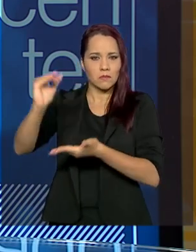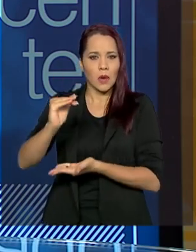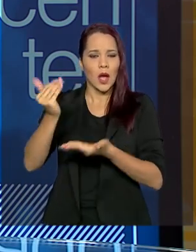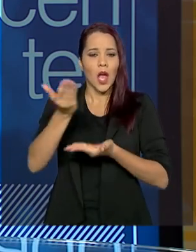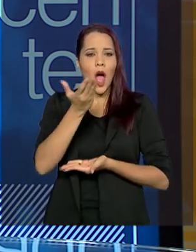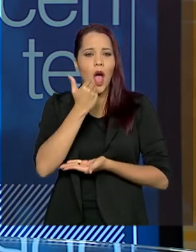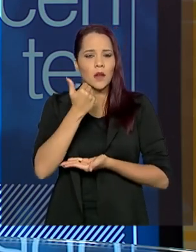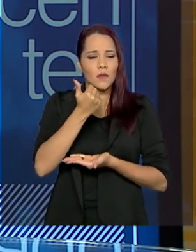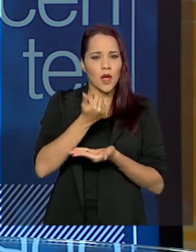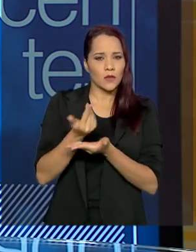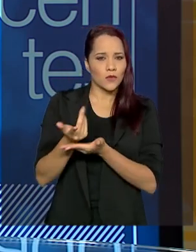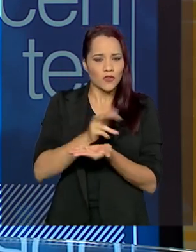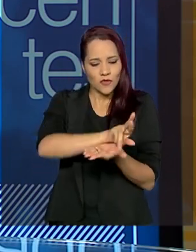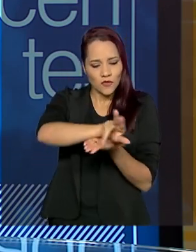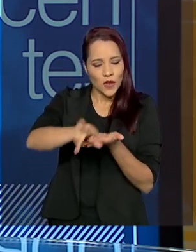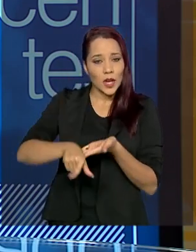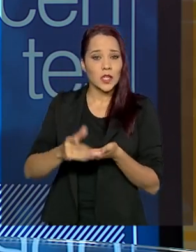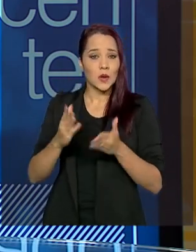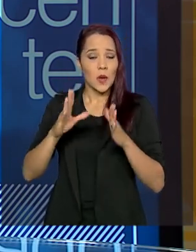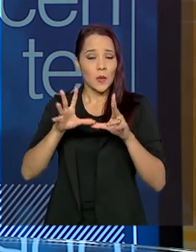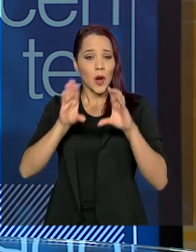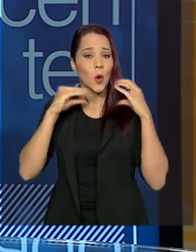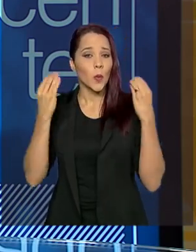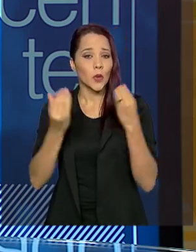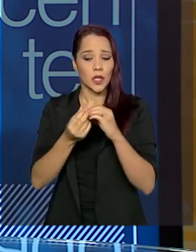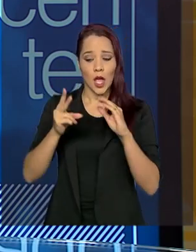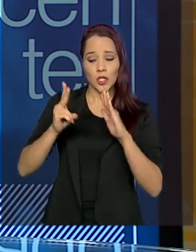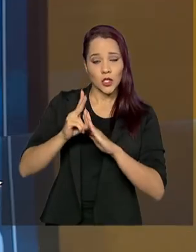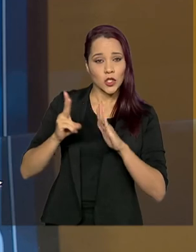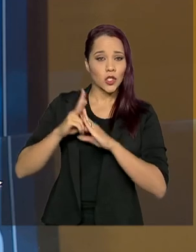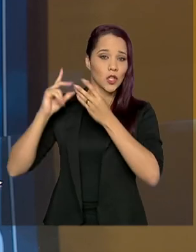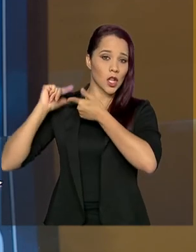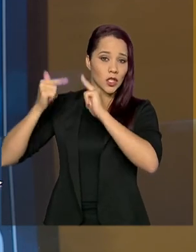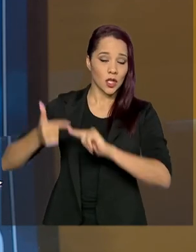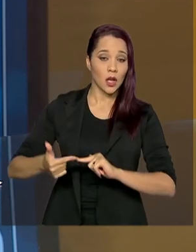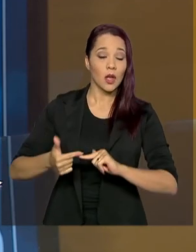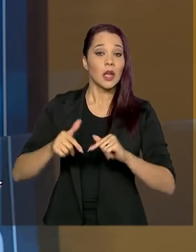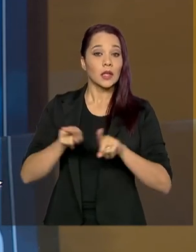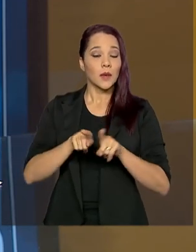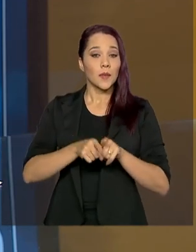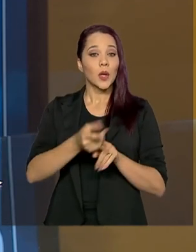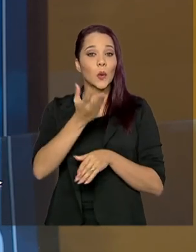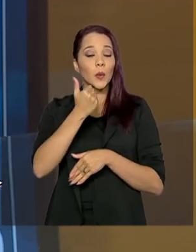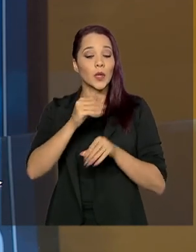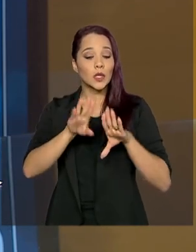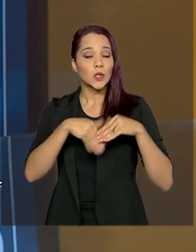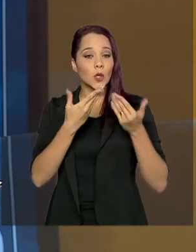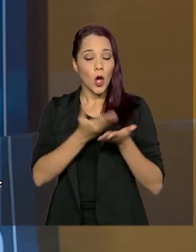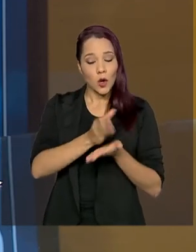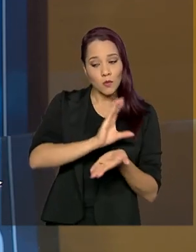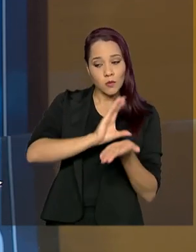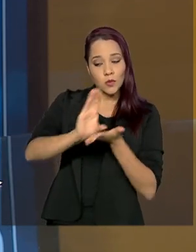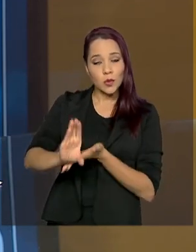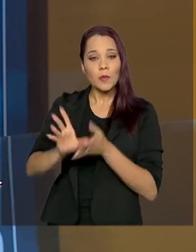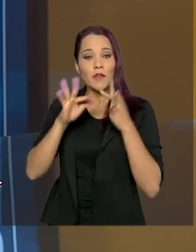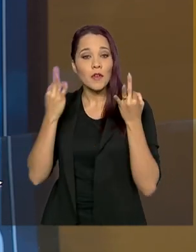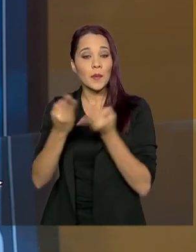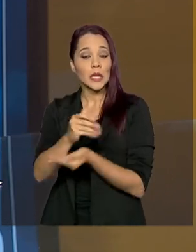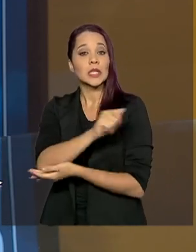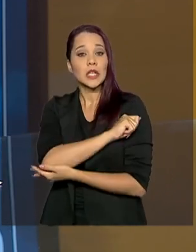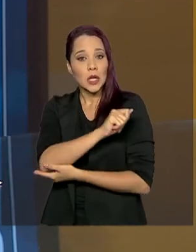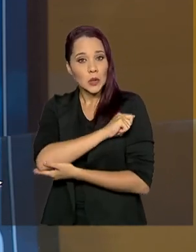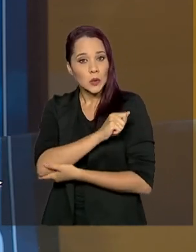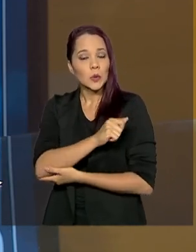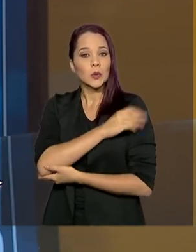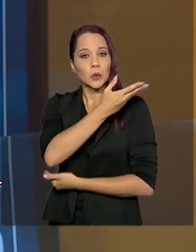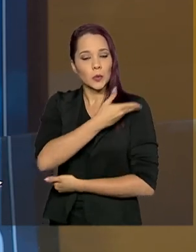cestas de alimentos para comunidades indígenas e povos tradicionais. Merenda escolar que foi direcionada para as famílias de alunos da rede pública de ensino